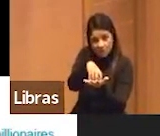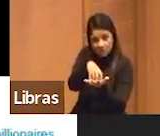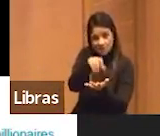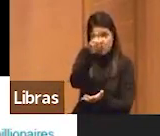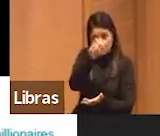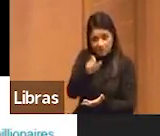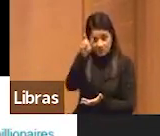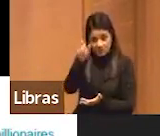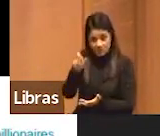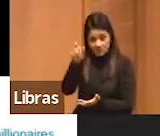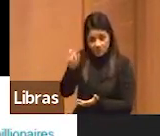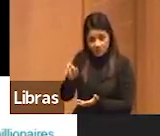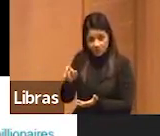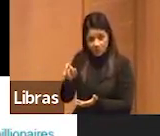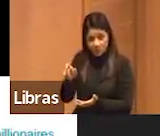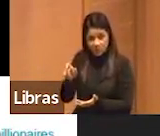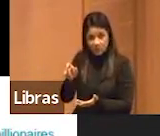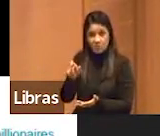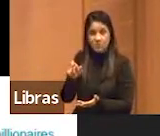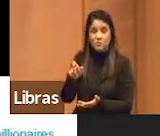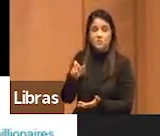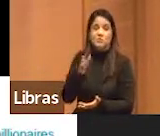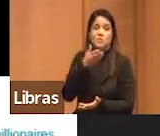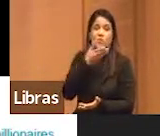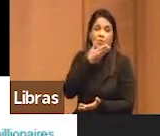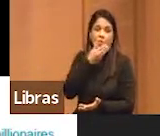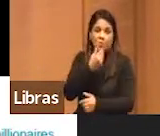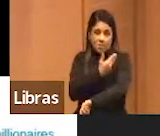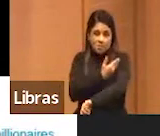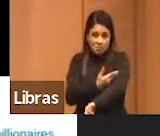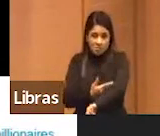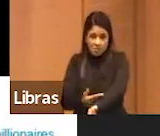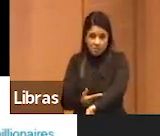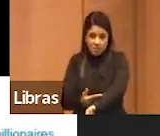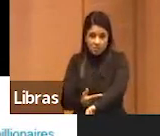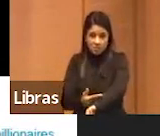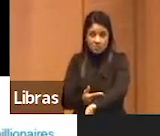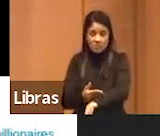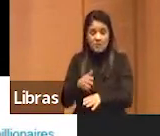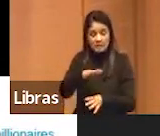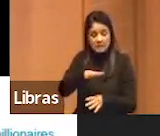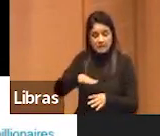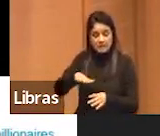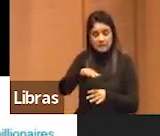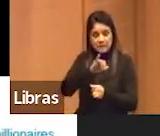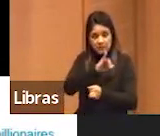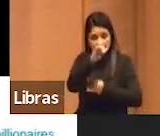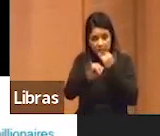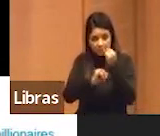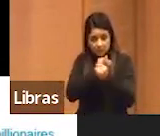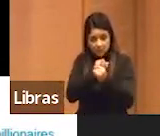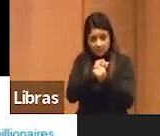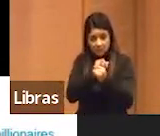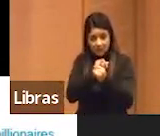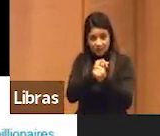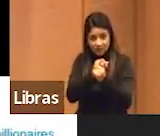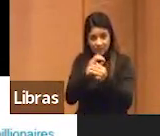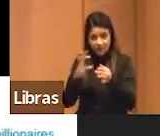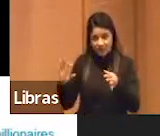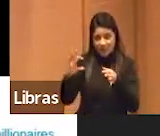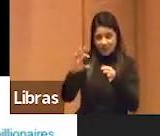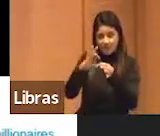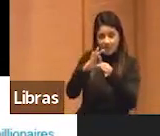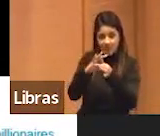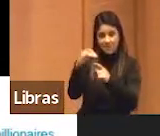brancos, maiores riquezas do mundo no Vale do Silício, está aqui, são todos ligados à